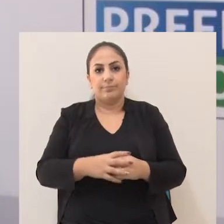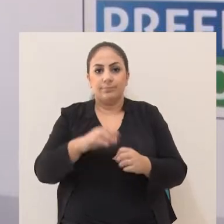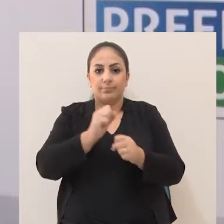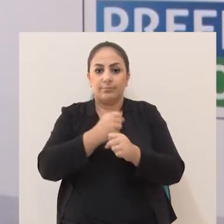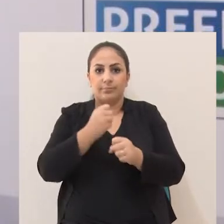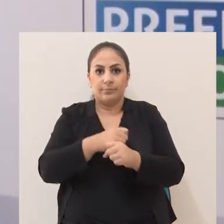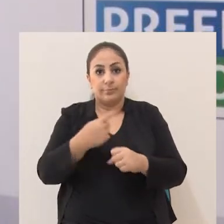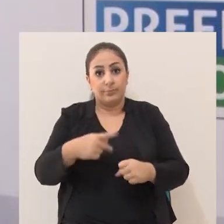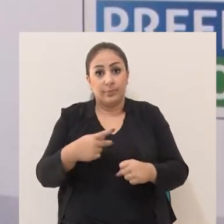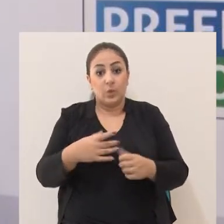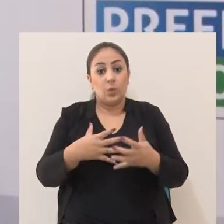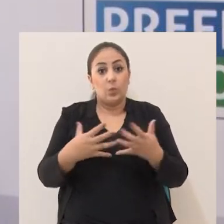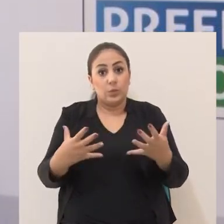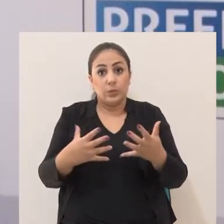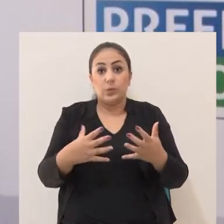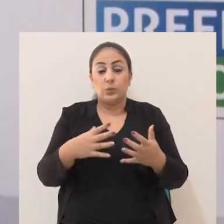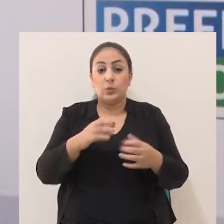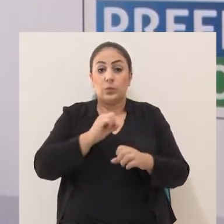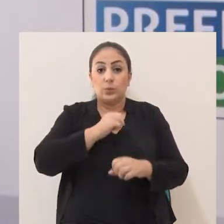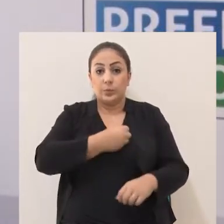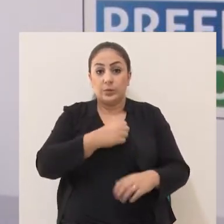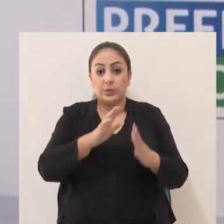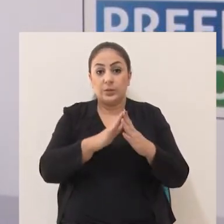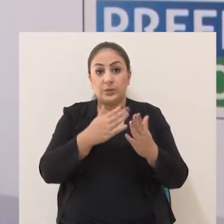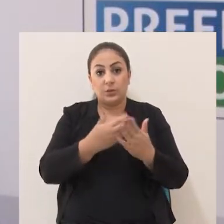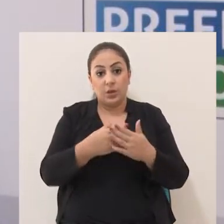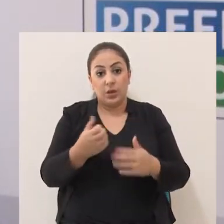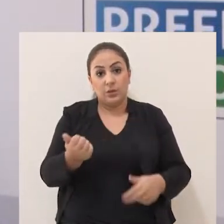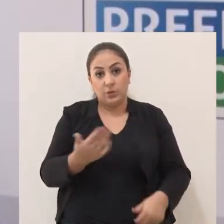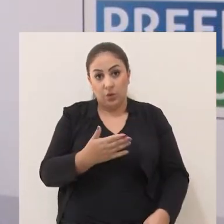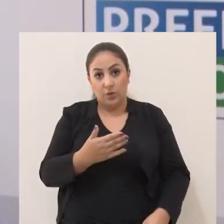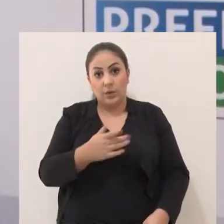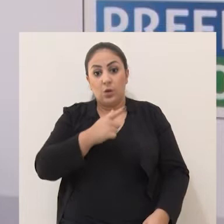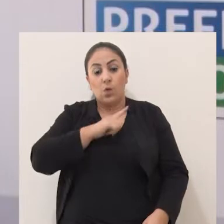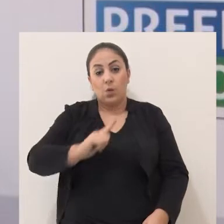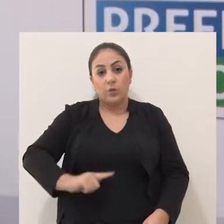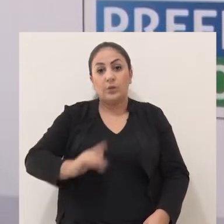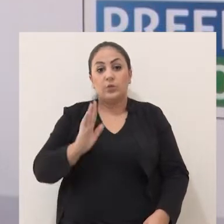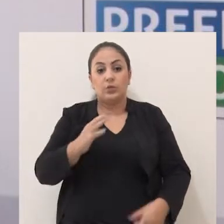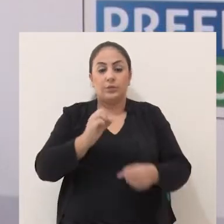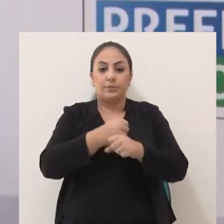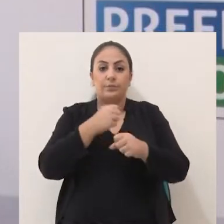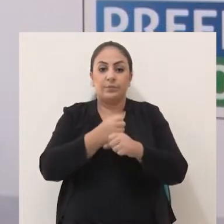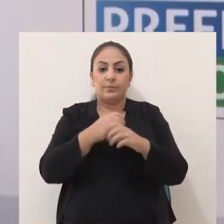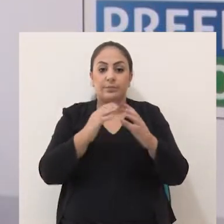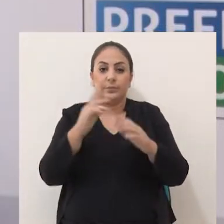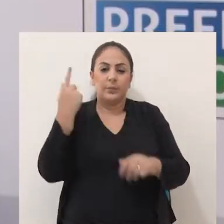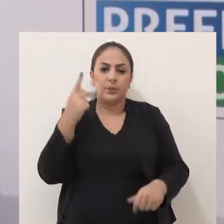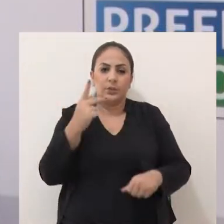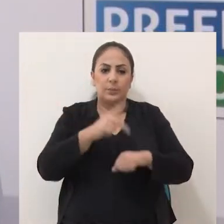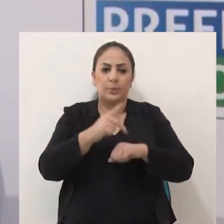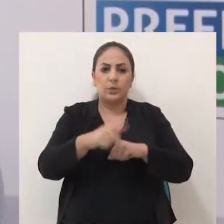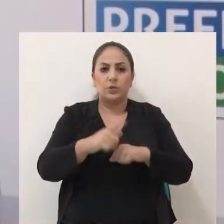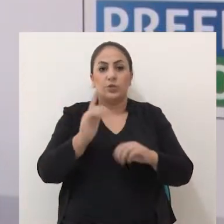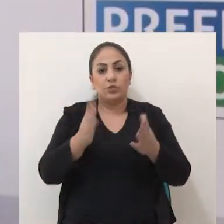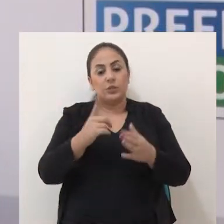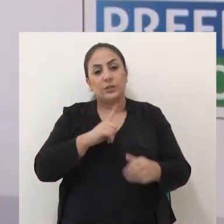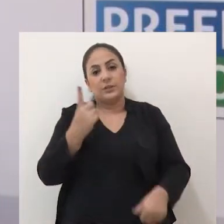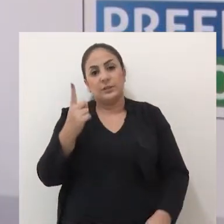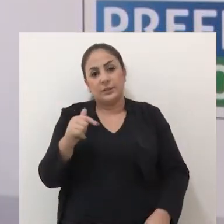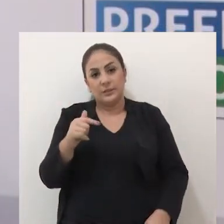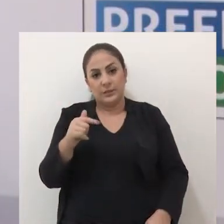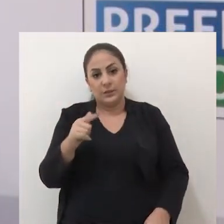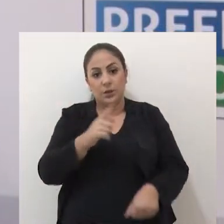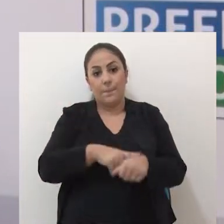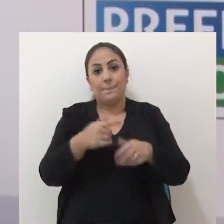Construímos aqui o maior número de escolas novas que um governo já construiu na história de Passo Fundo. Até agora já foram 17